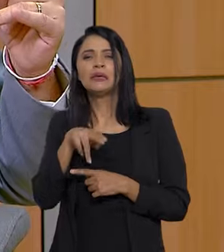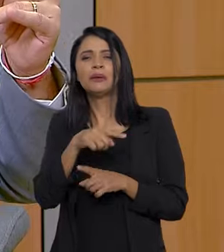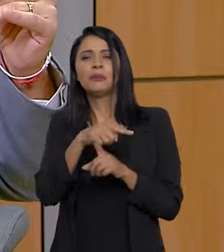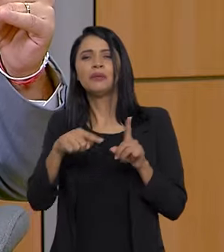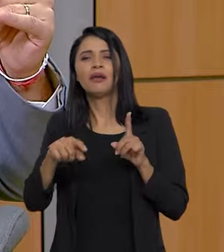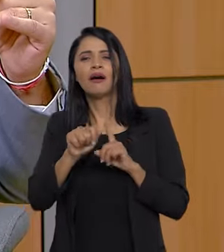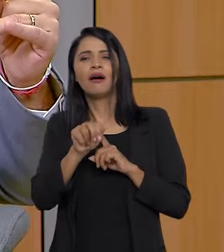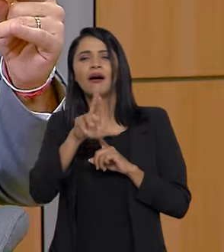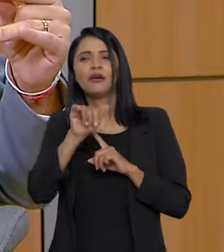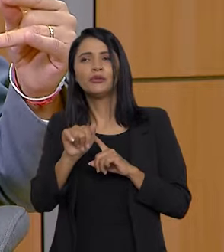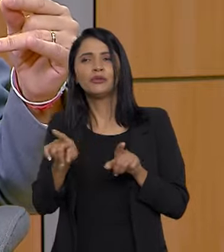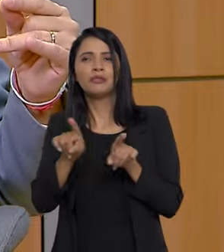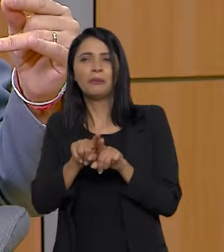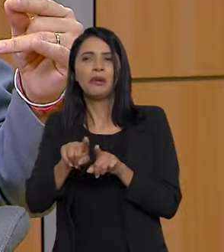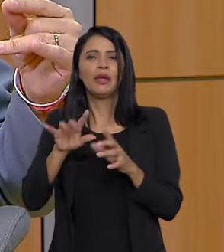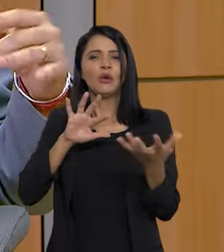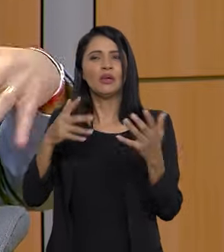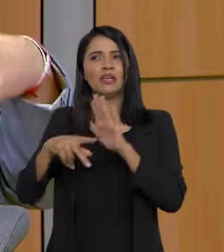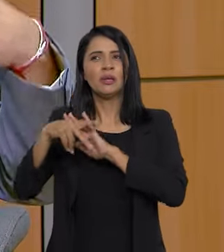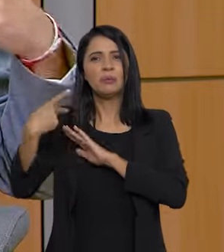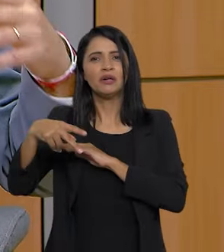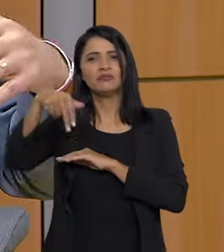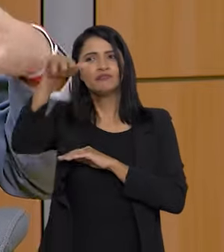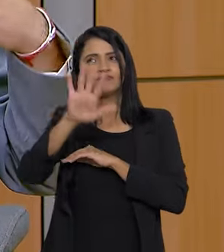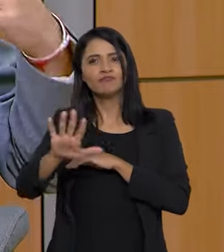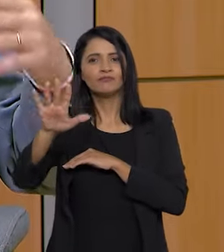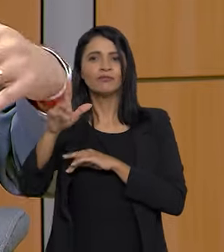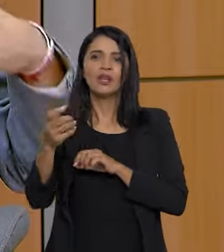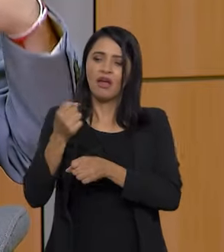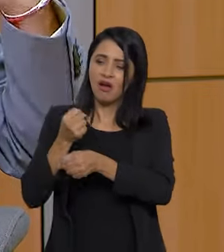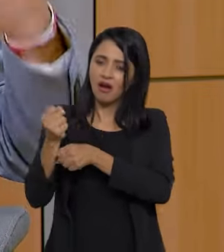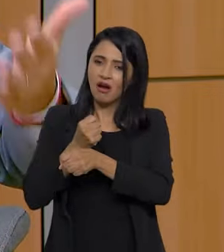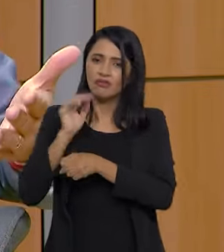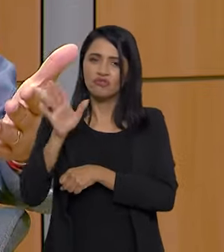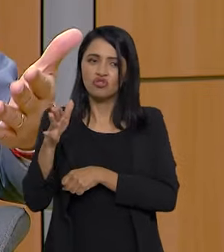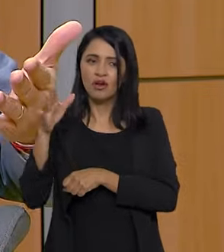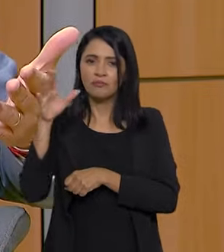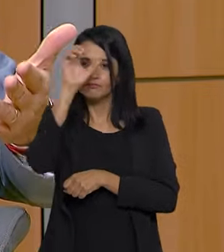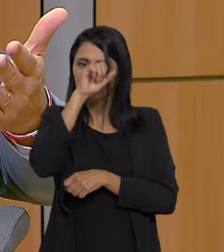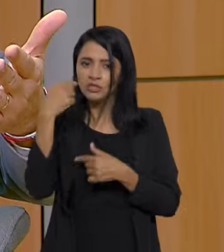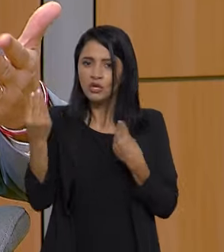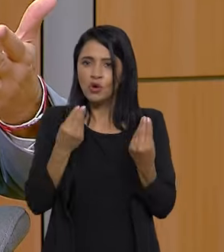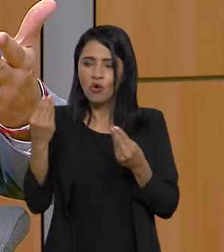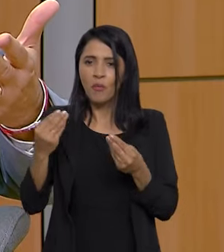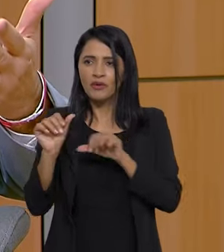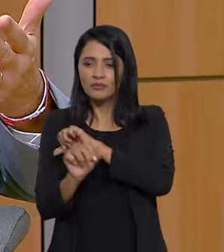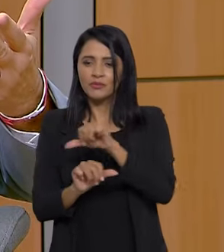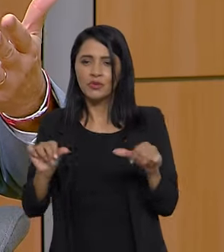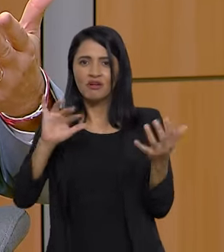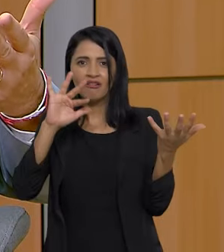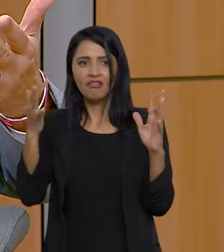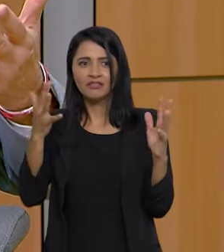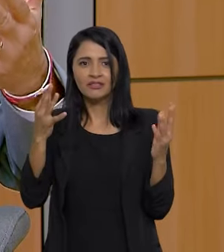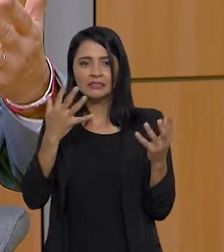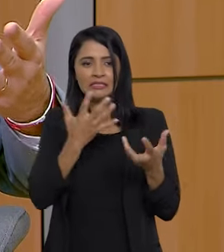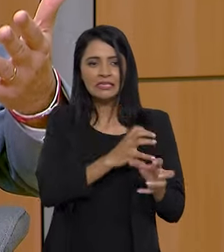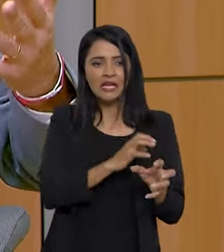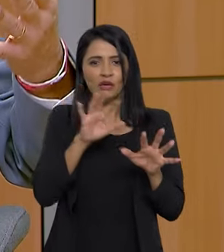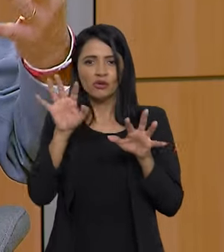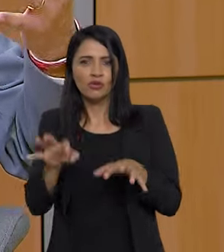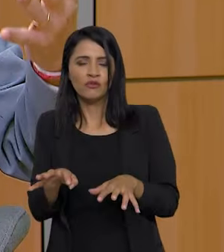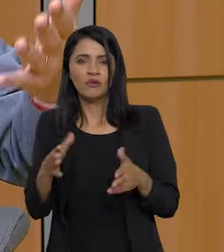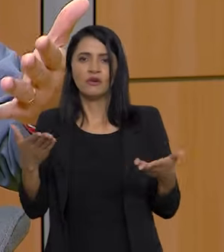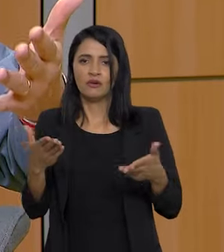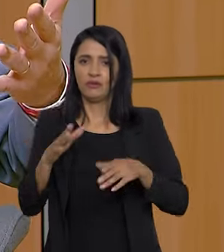como o do Nordeste, que a agricultura aprendeu há muitos anos a trabalhar com esses eventos climáticos. E agora,